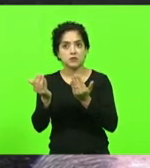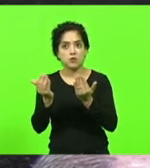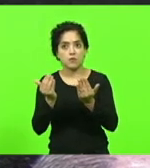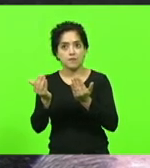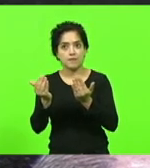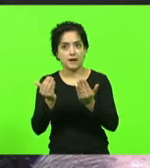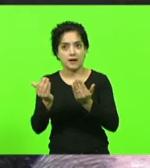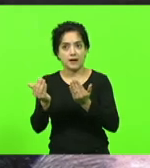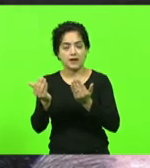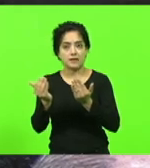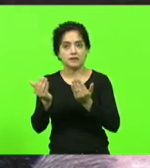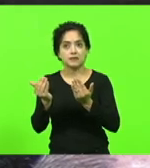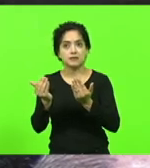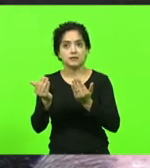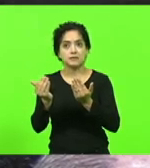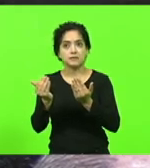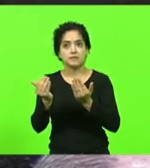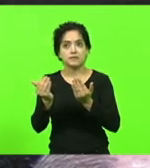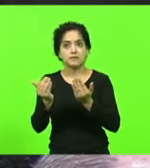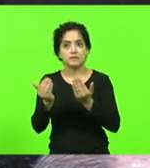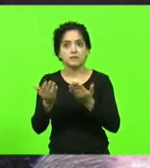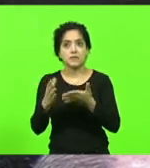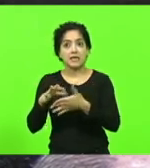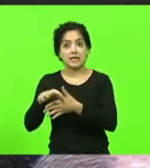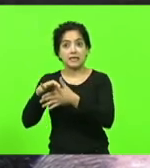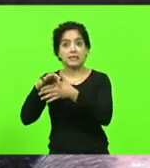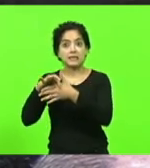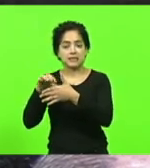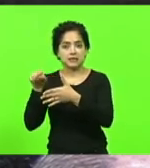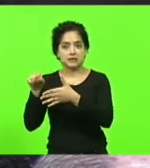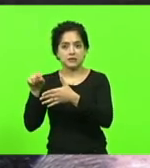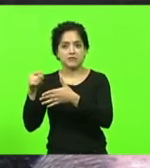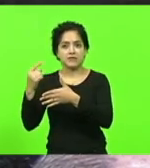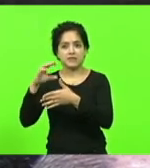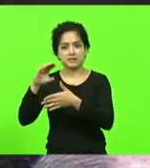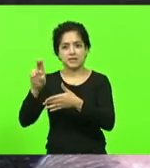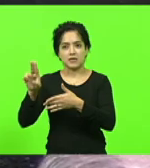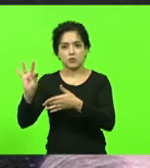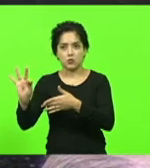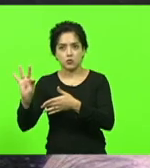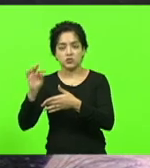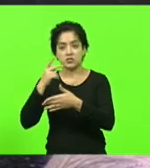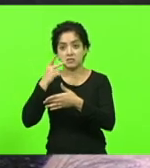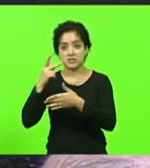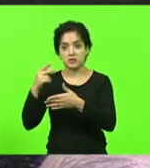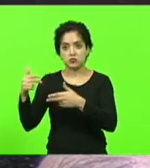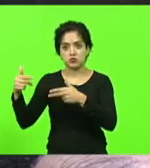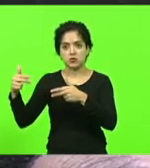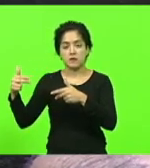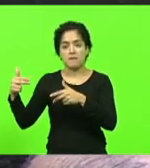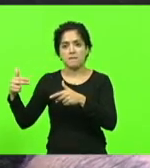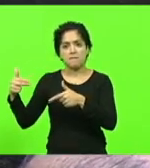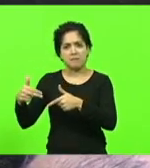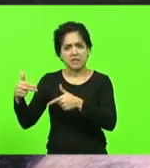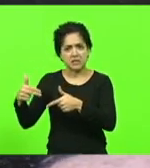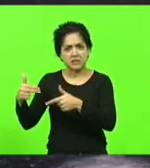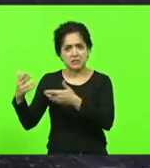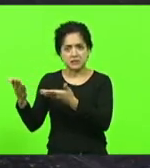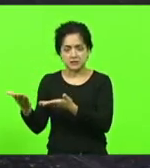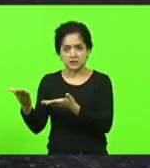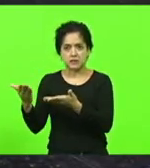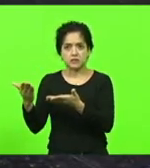Wagner Freitas líder da CUT fez ao dizer que seus militantes ou milicianos ou